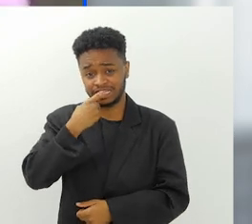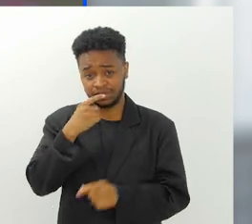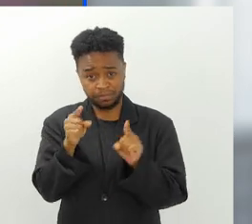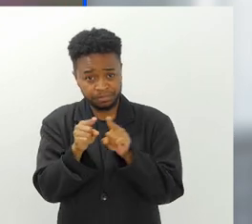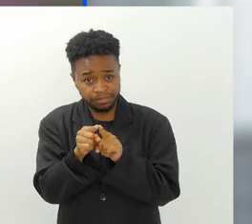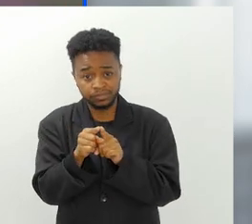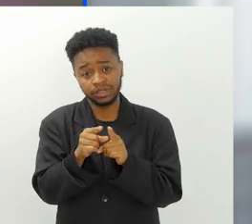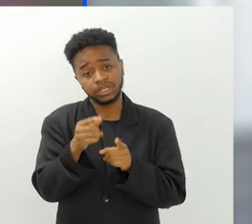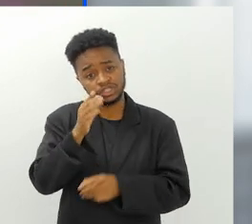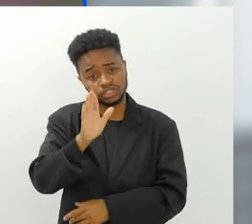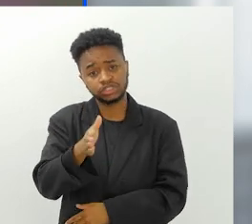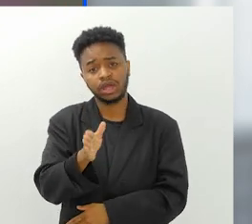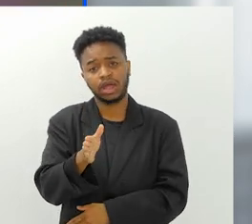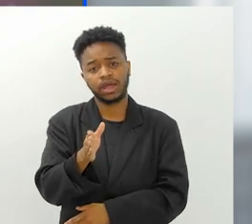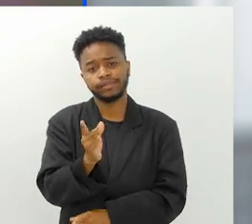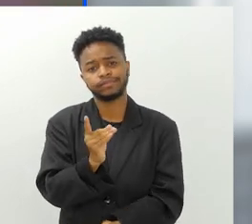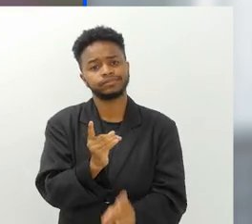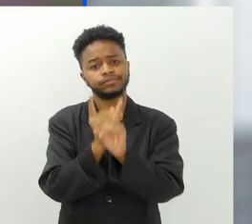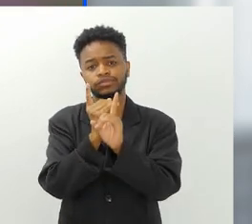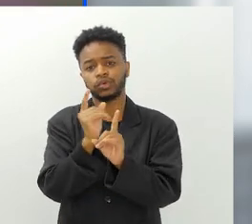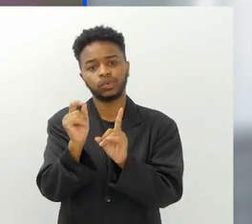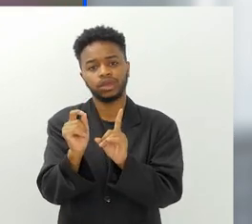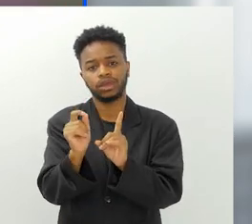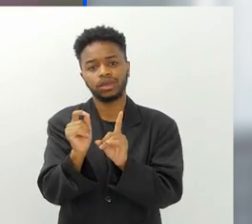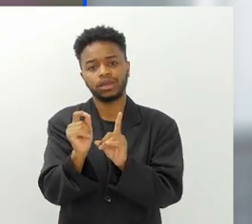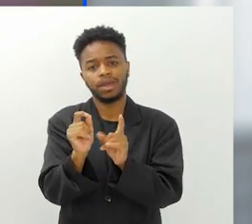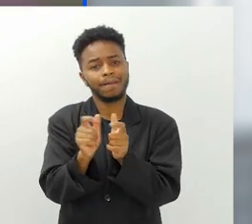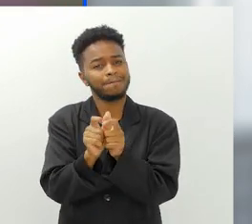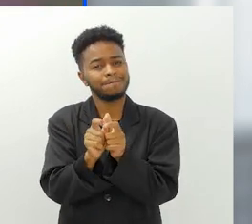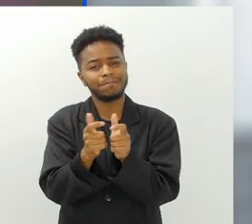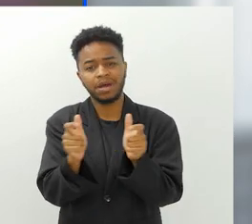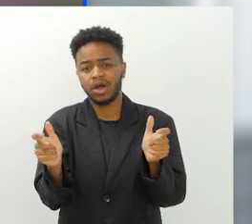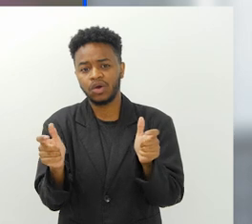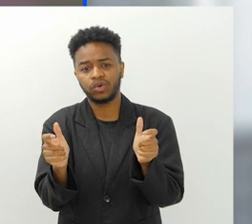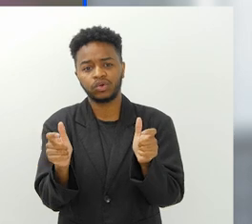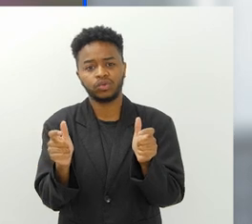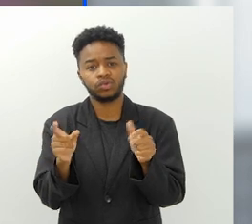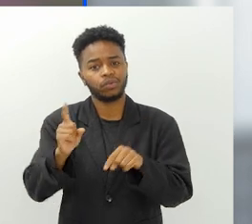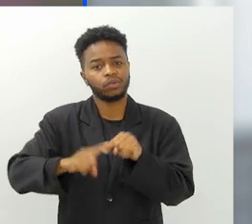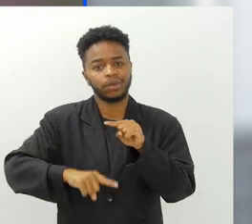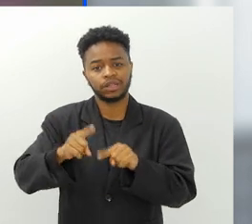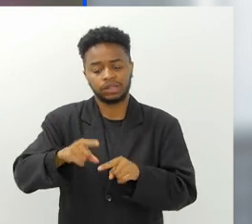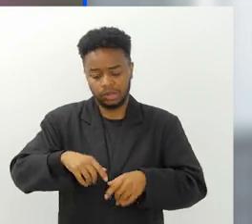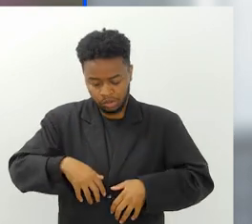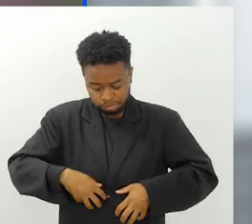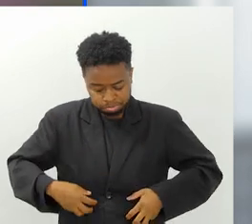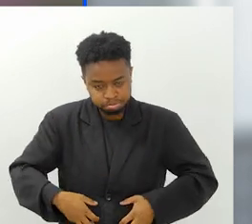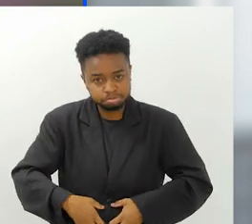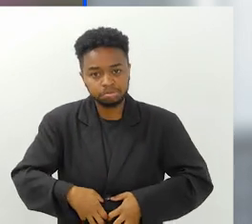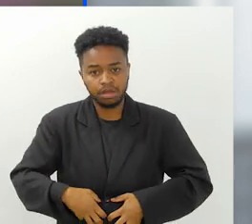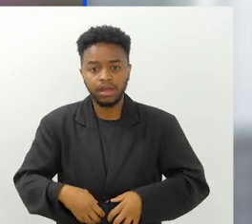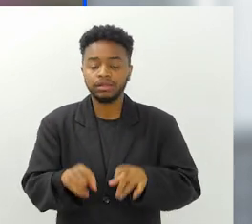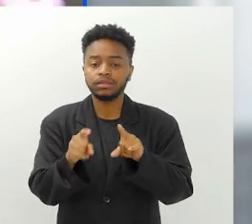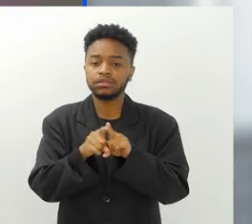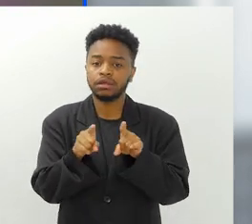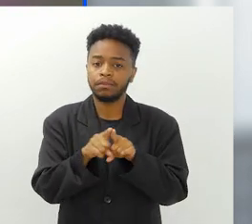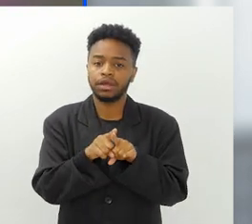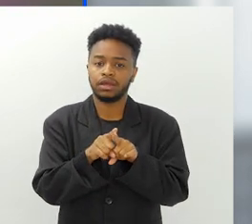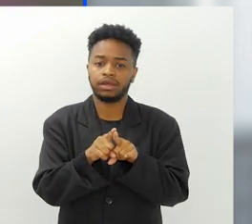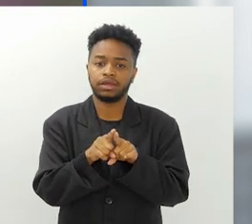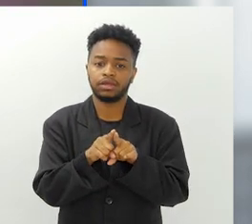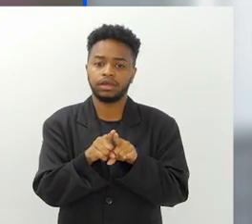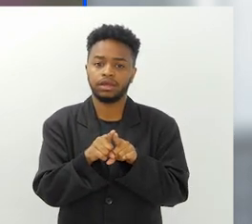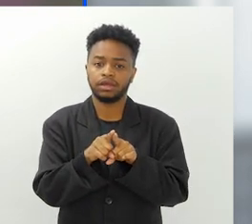Microplásticos, por exemplo, já foi detectado em grande parte do conteúdo estomacal e até